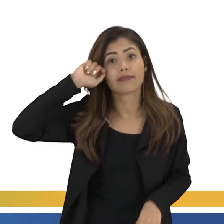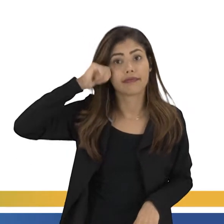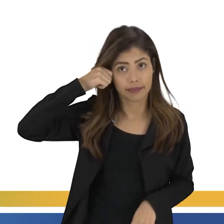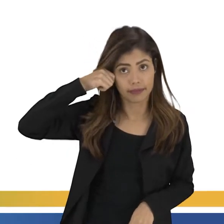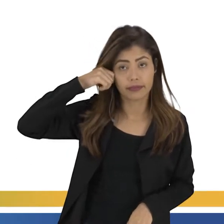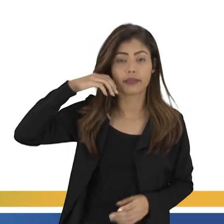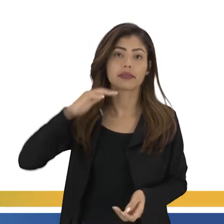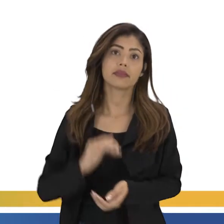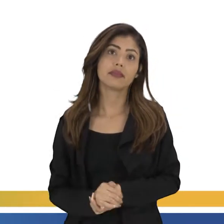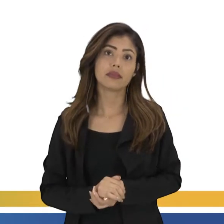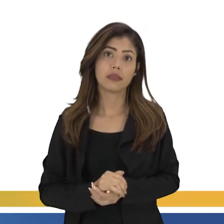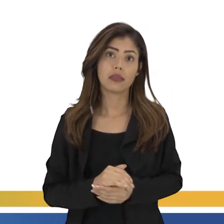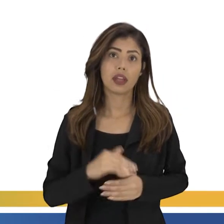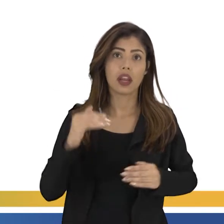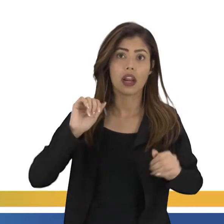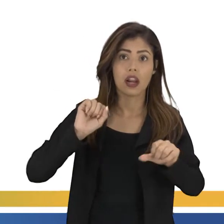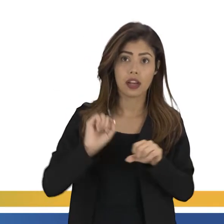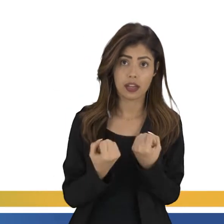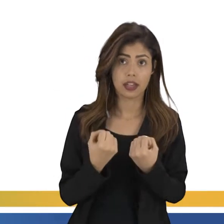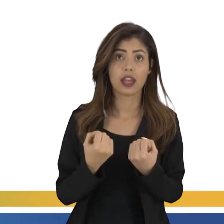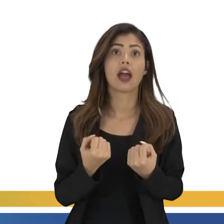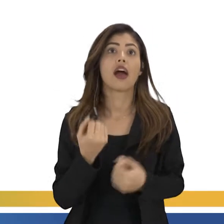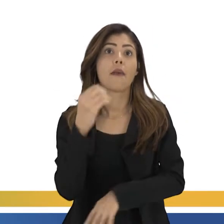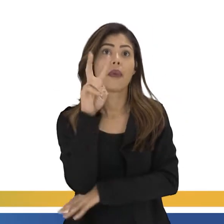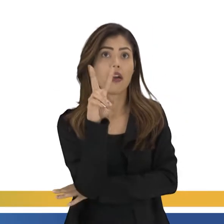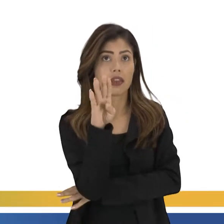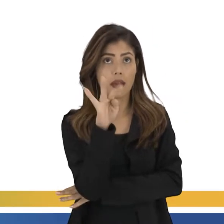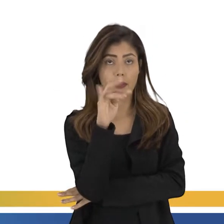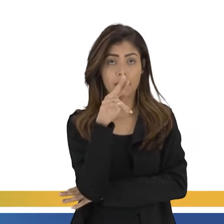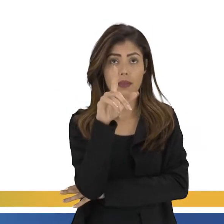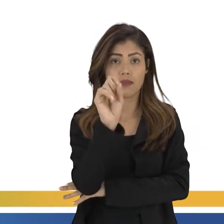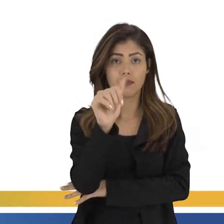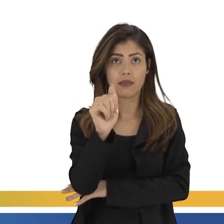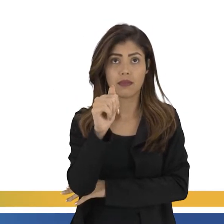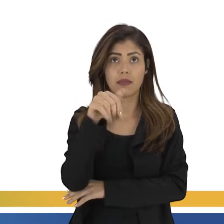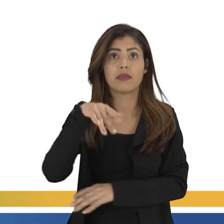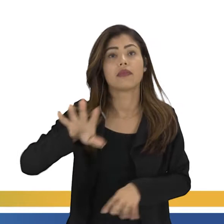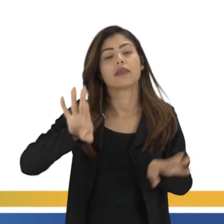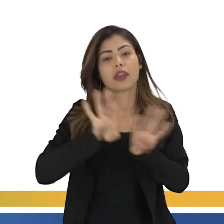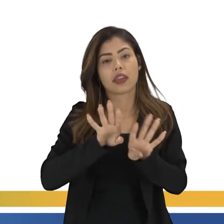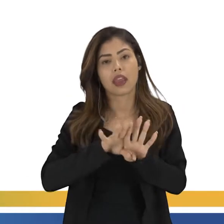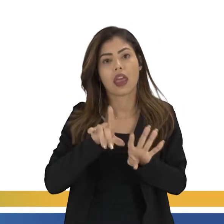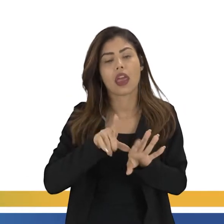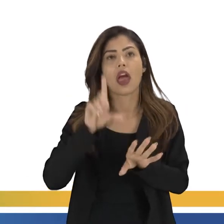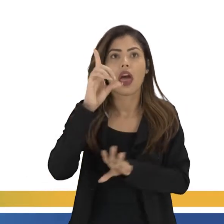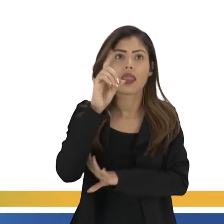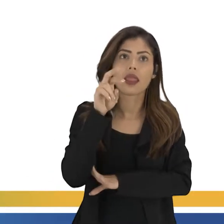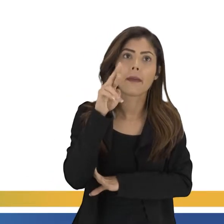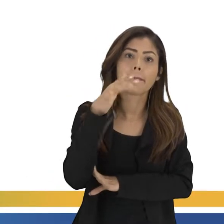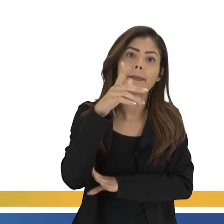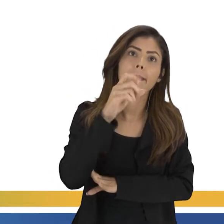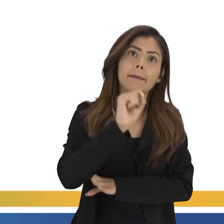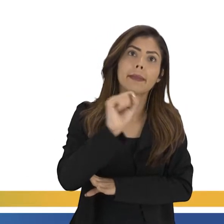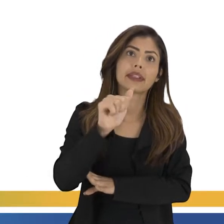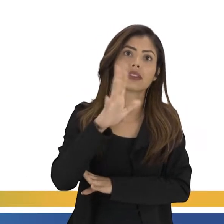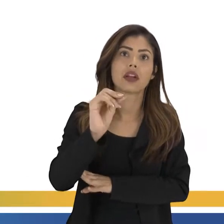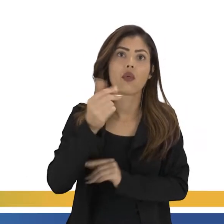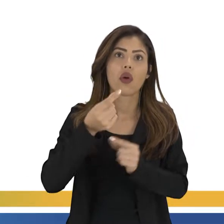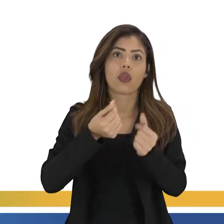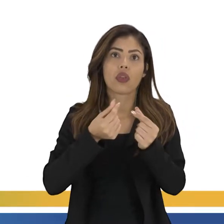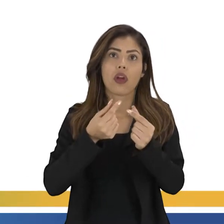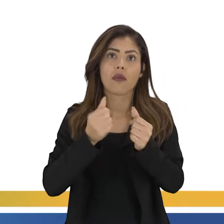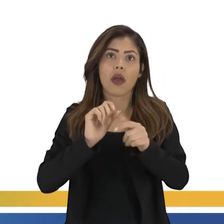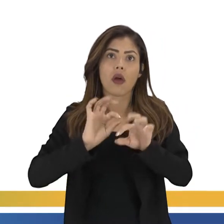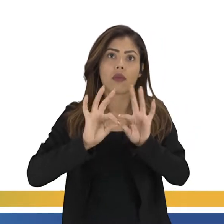-feira onde a gente tem a quebra da Bolsa de Nova York. E, aí, então, essa depressão, ela prolongou-se